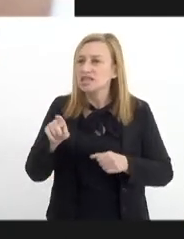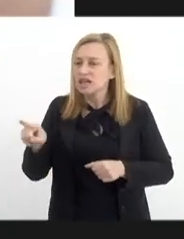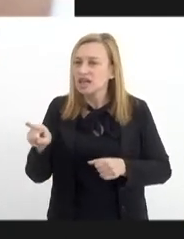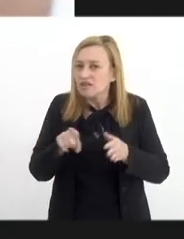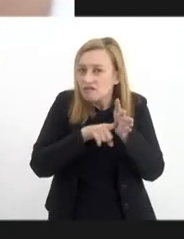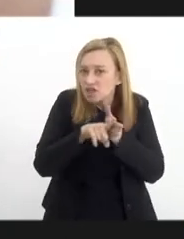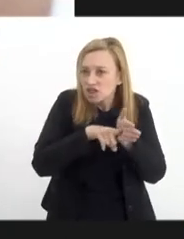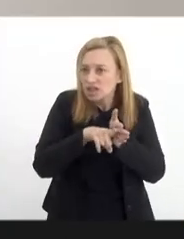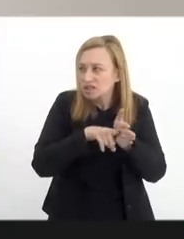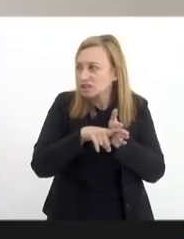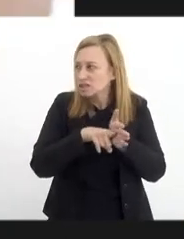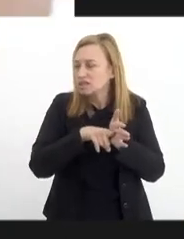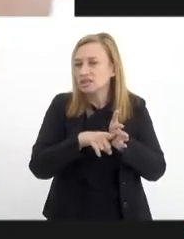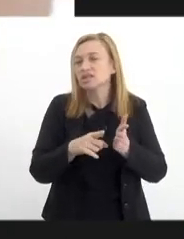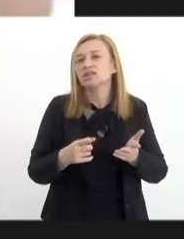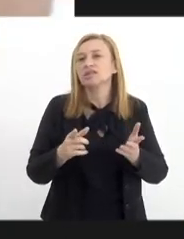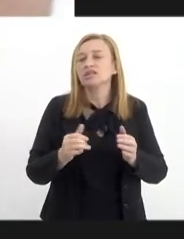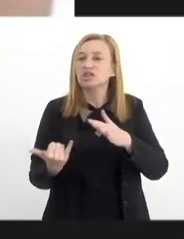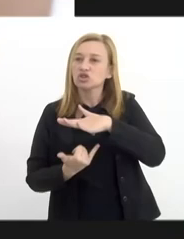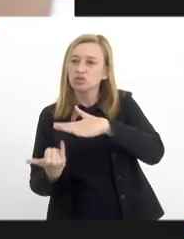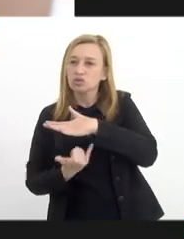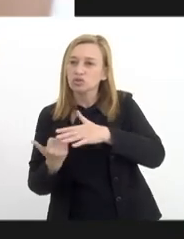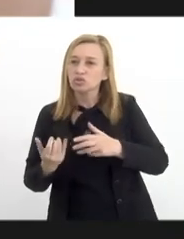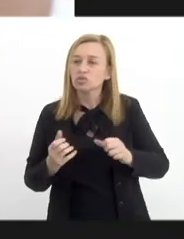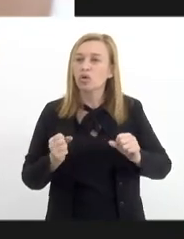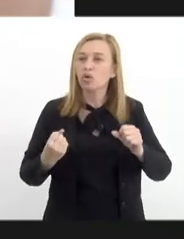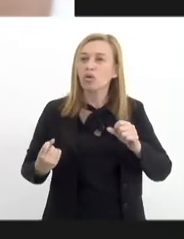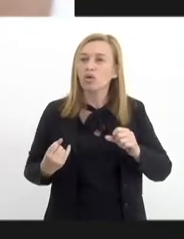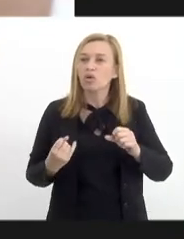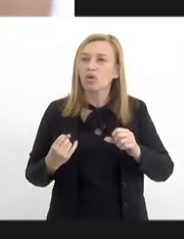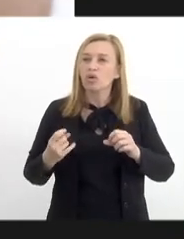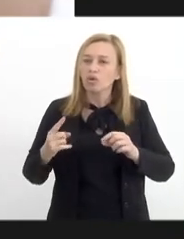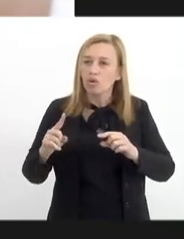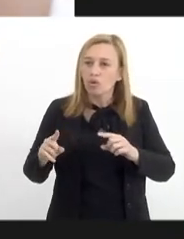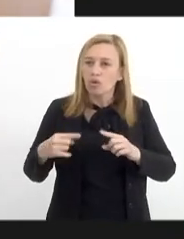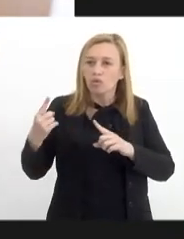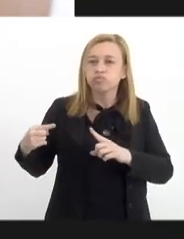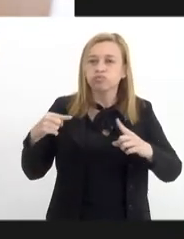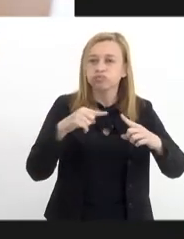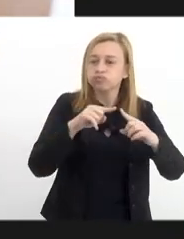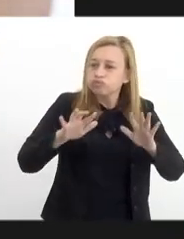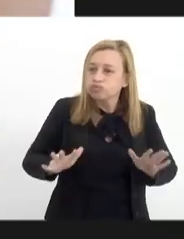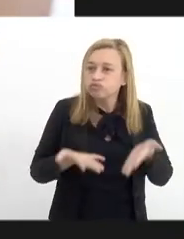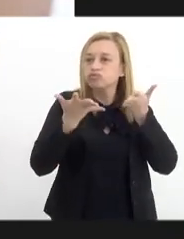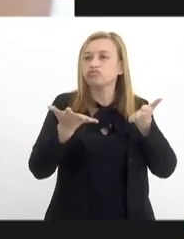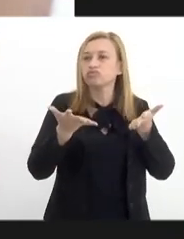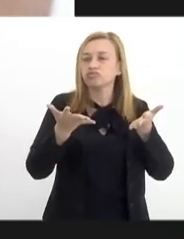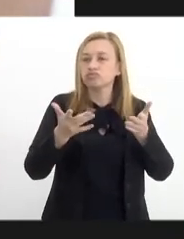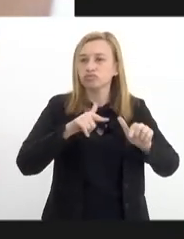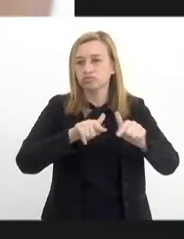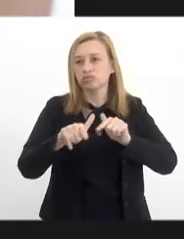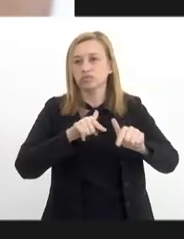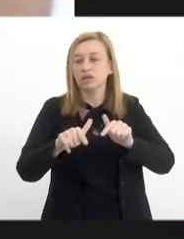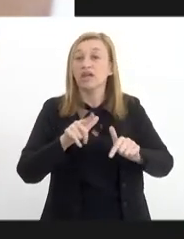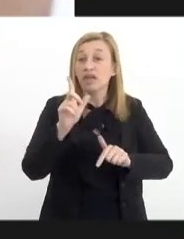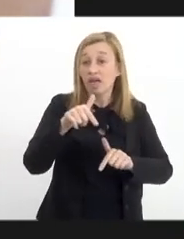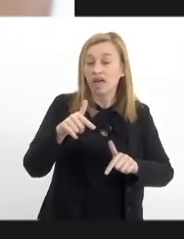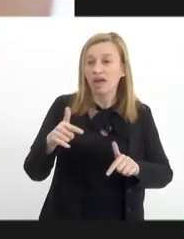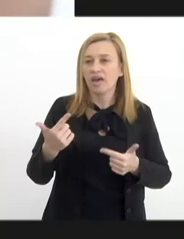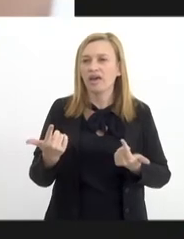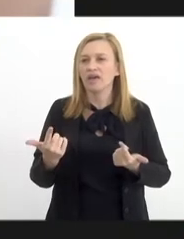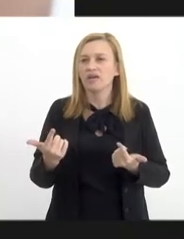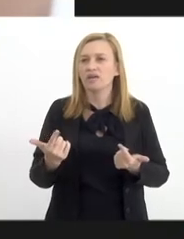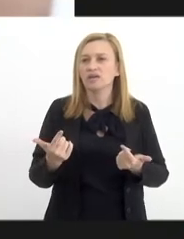fiscalização da instituição com o objetivo de alavancar o trabalho. Entende? Então, essa é a